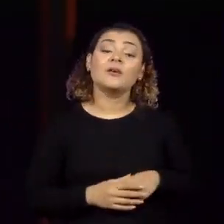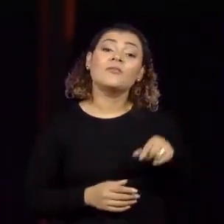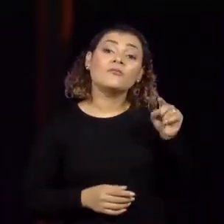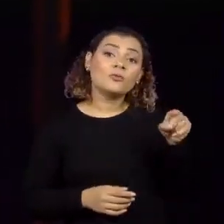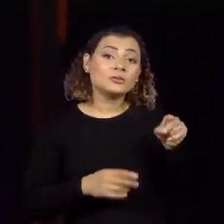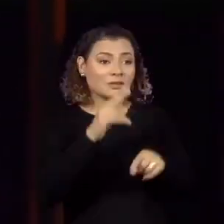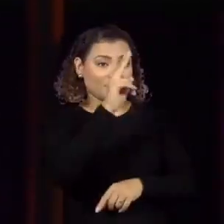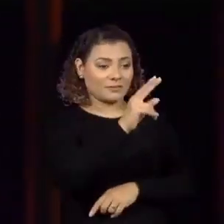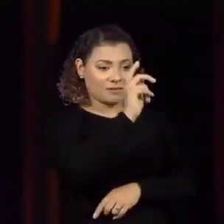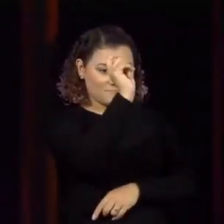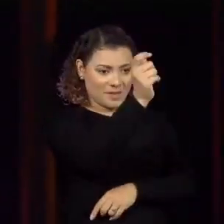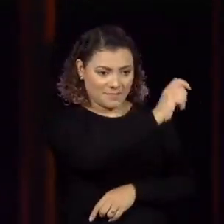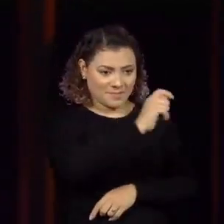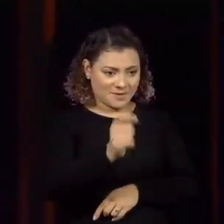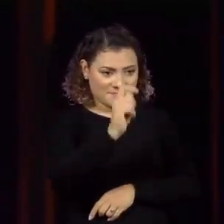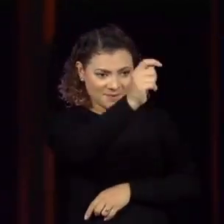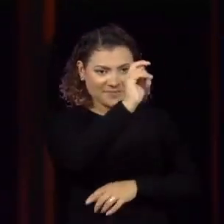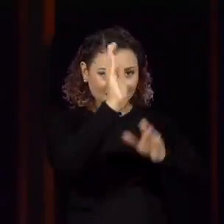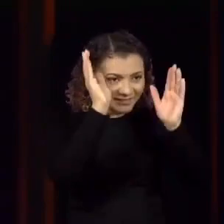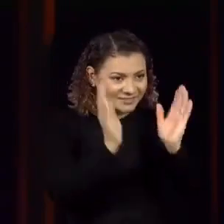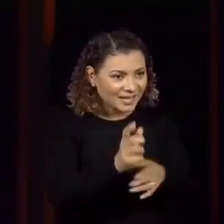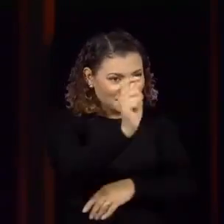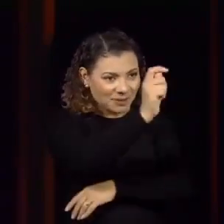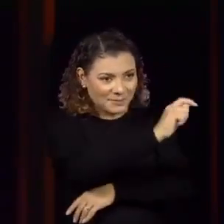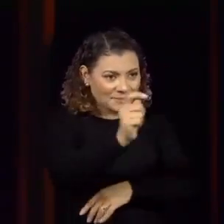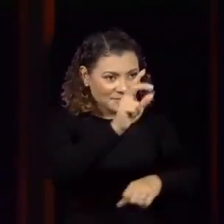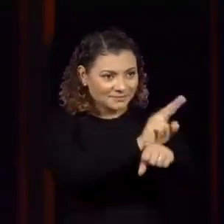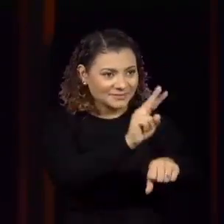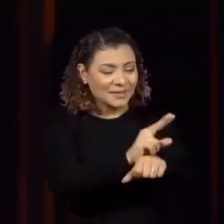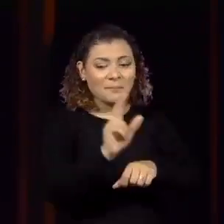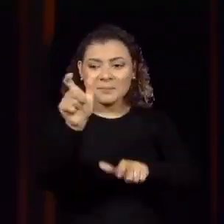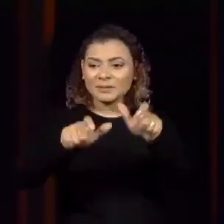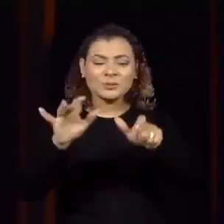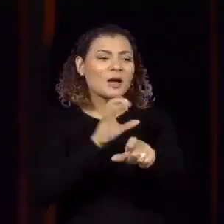benzido, você está benzido pelas pessoas que te amam, eu tenho certeza disso.